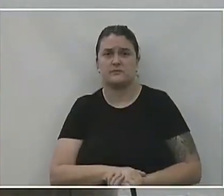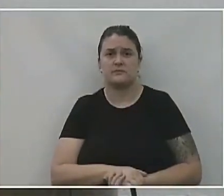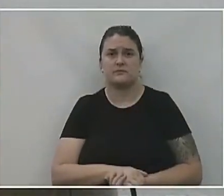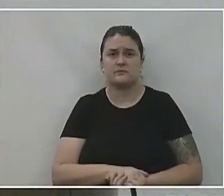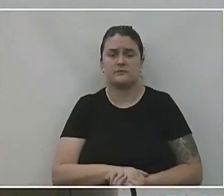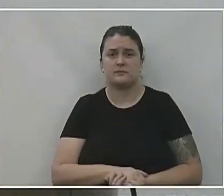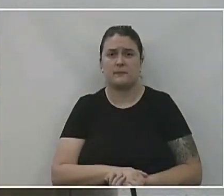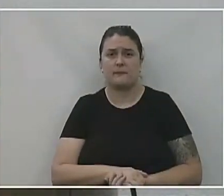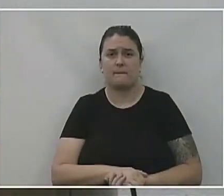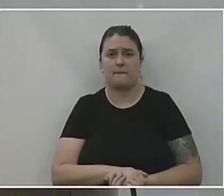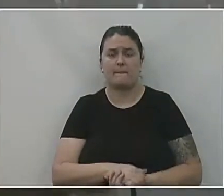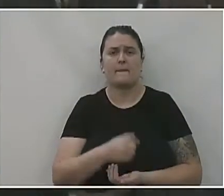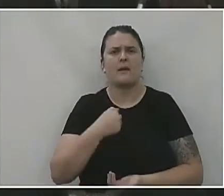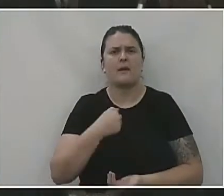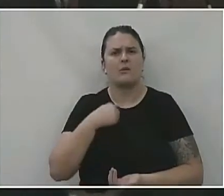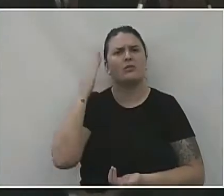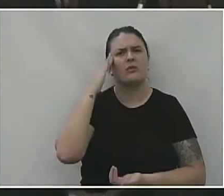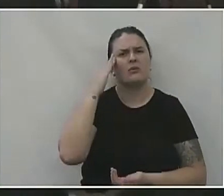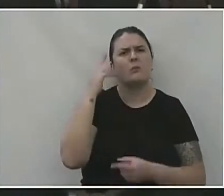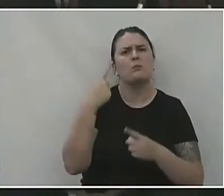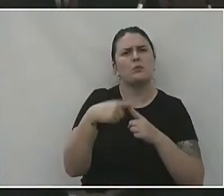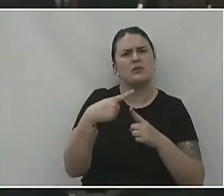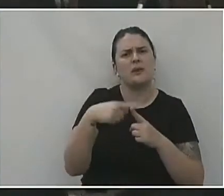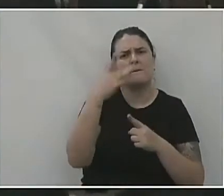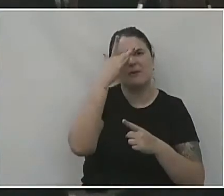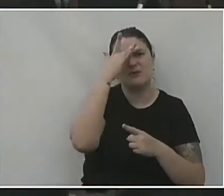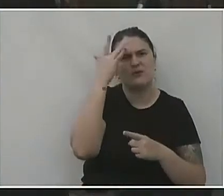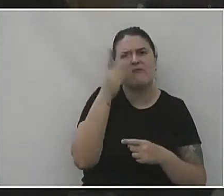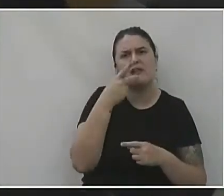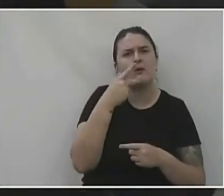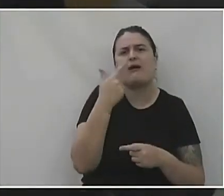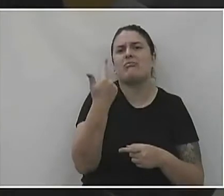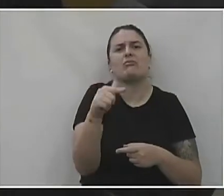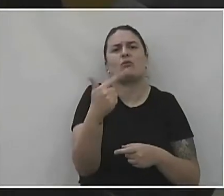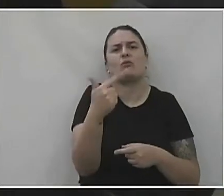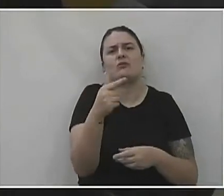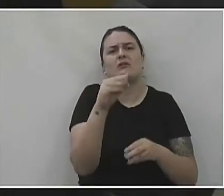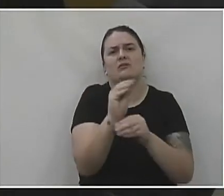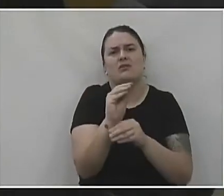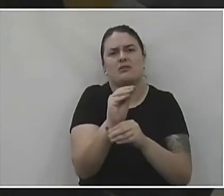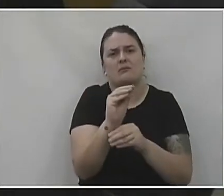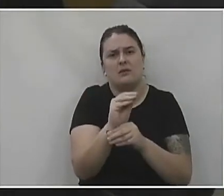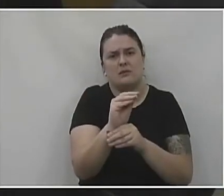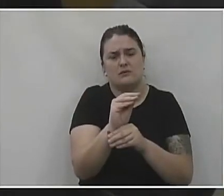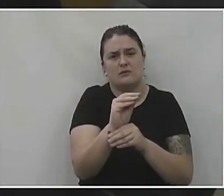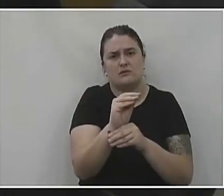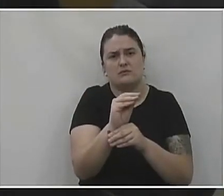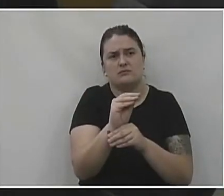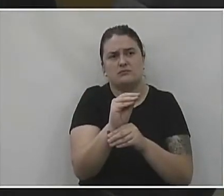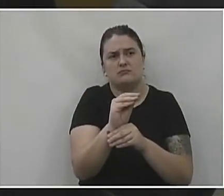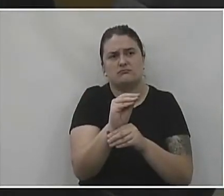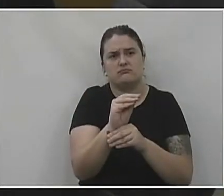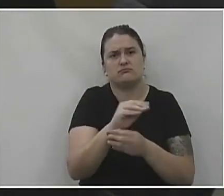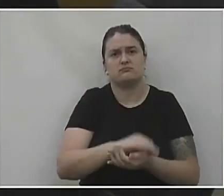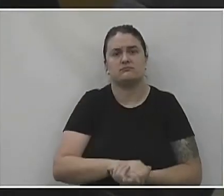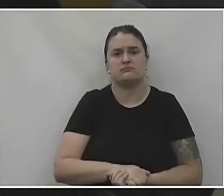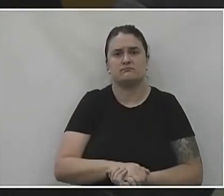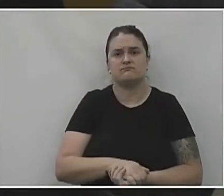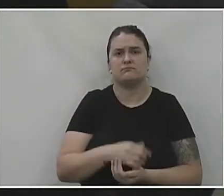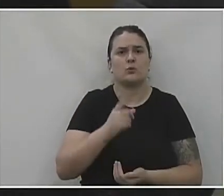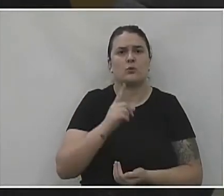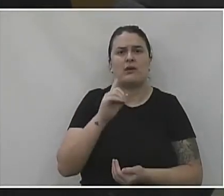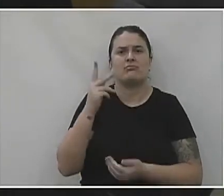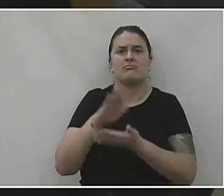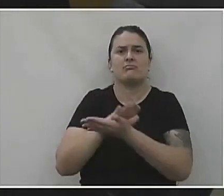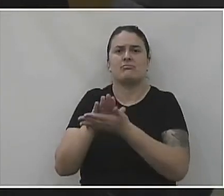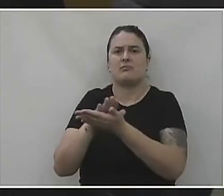Tá? E agora eu entendo, eu entendo porque a insistência da pessoa dizer que não tem tratamento. Sabe? É isso que eu não consigo... Não é